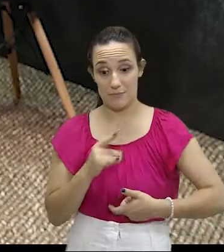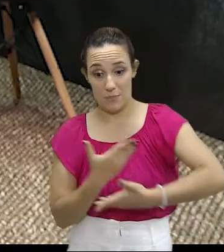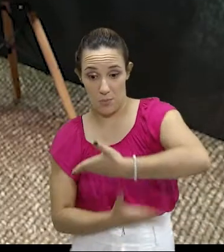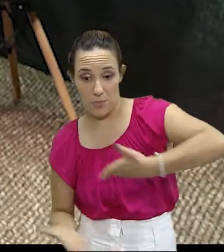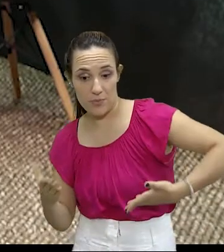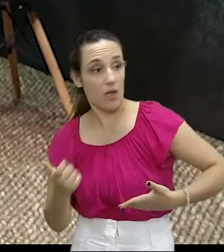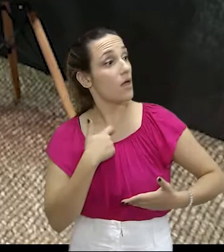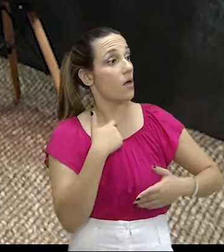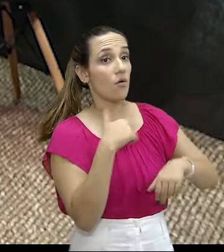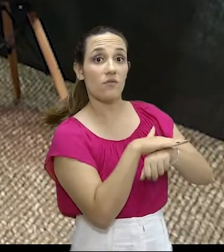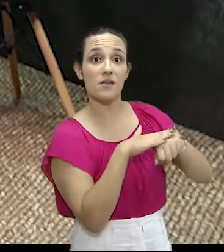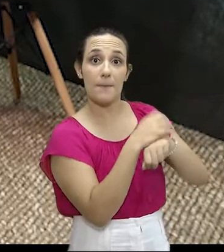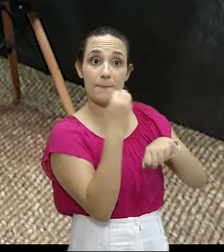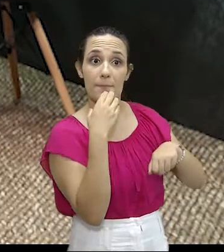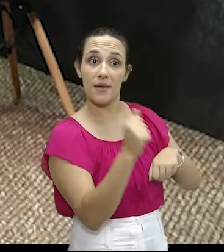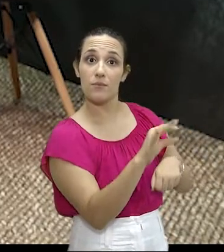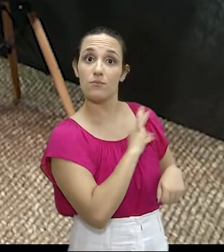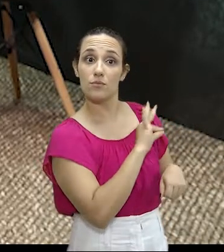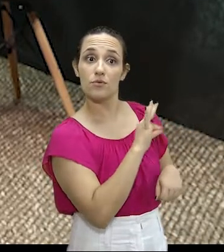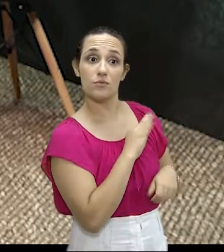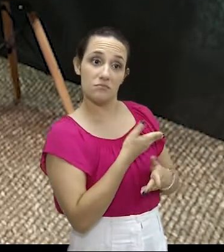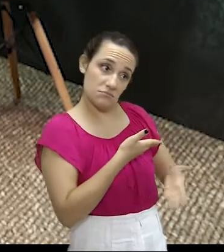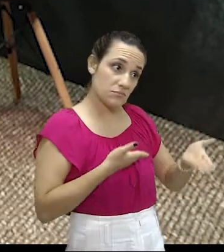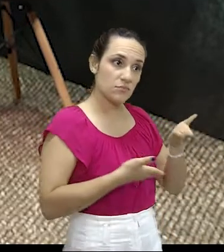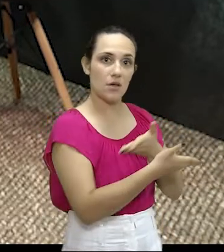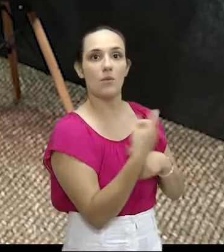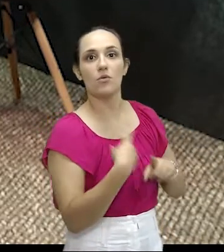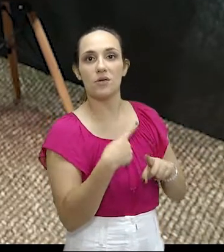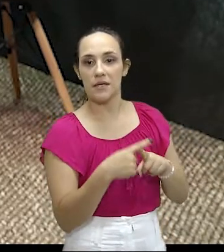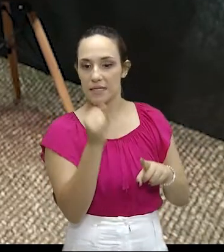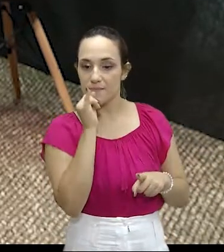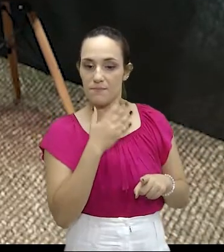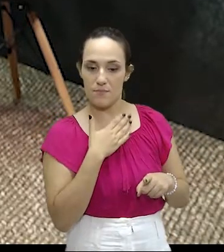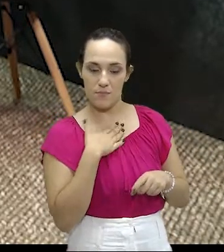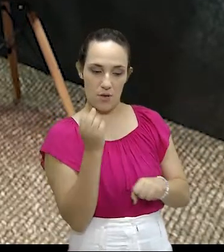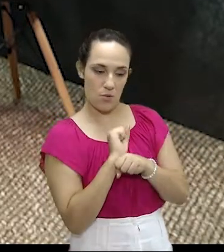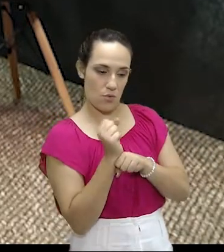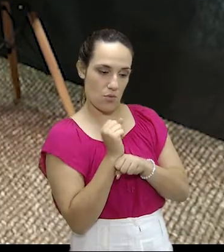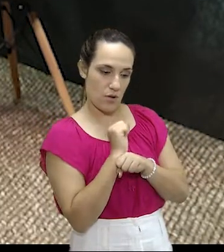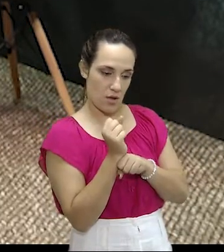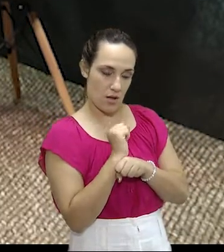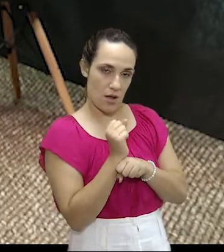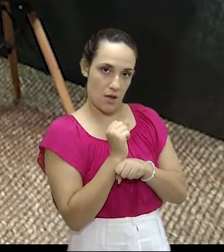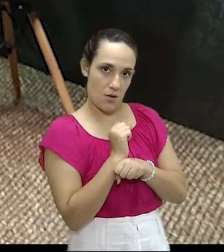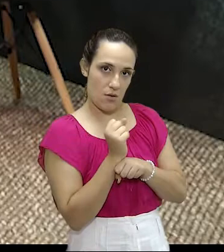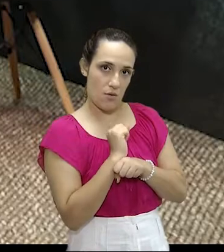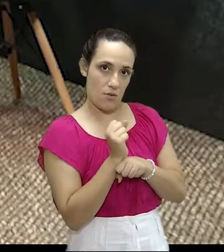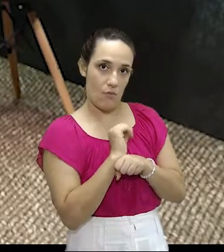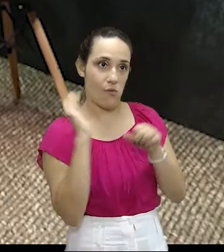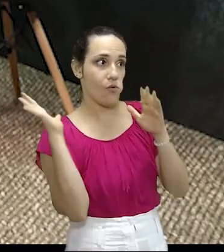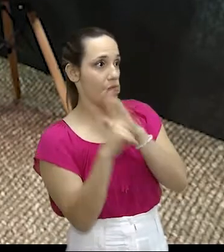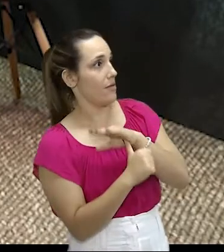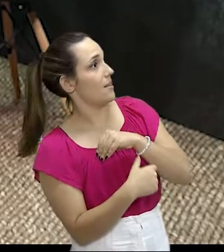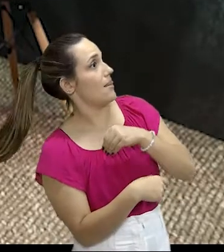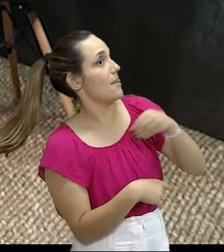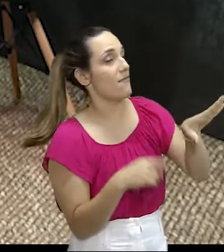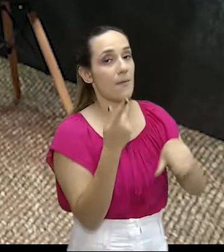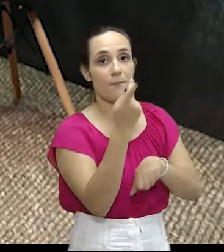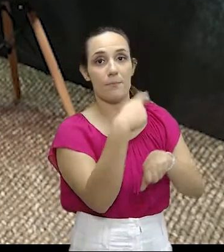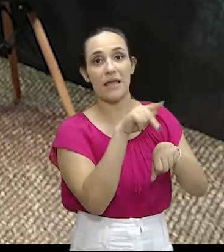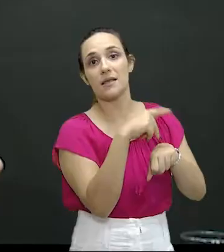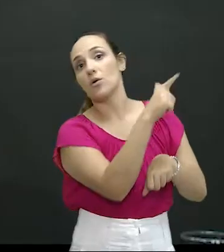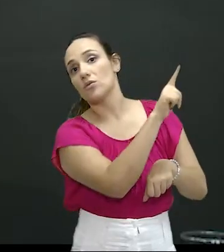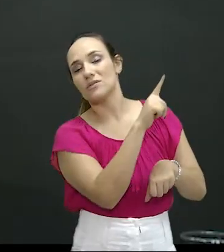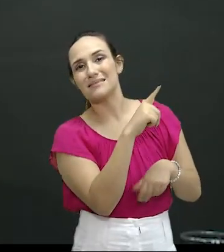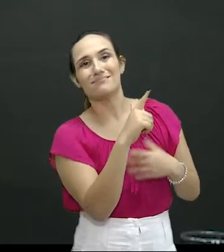forças policiais é de suma, porque um carro que é roubado e passa aqui no nosso território, um carro que é roubado no Campo Grande, ele vai, grande parte das